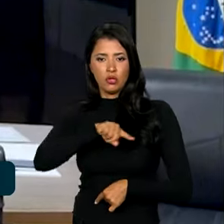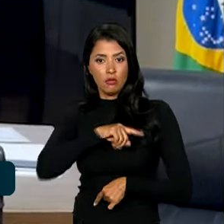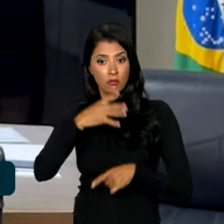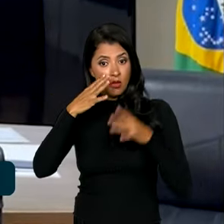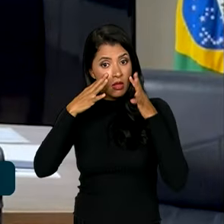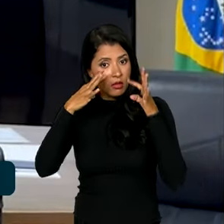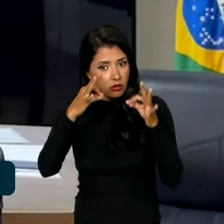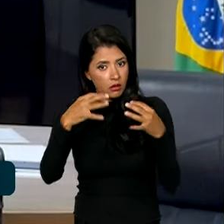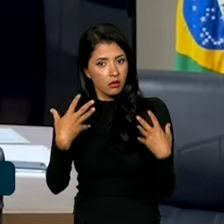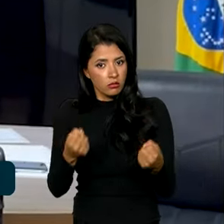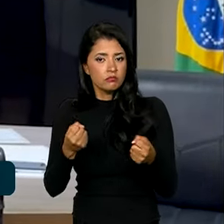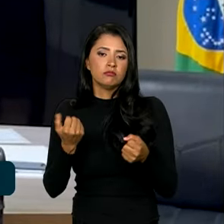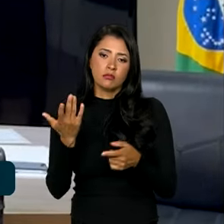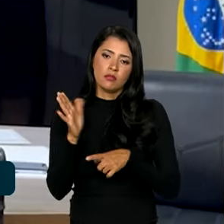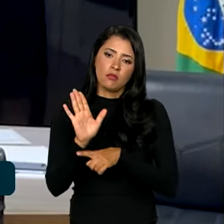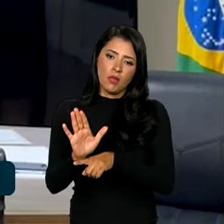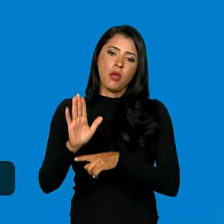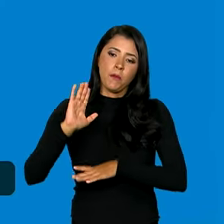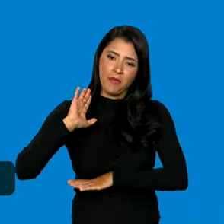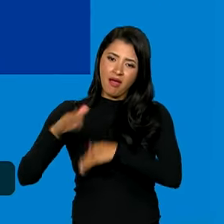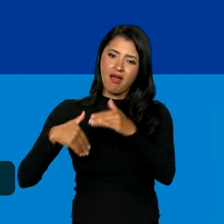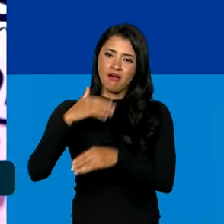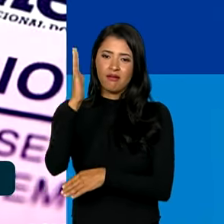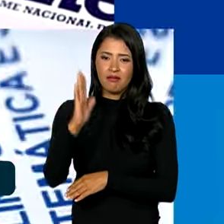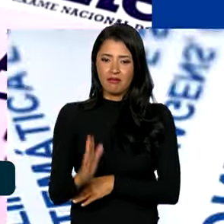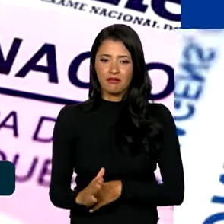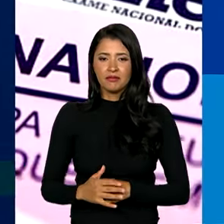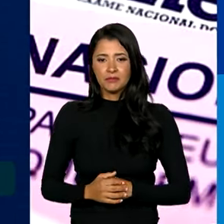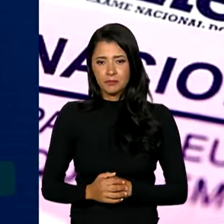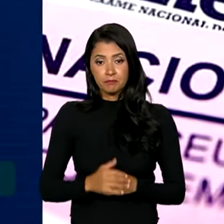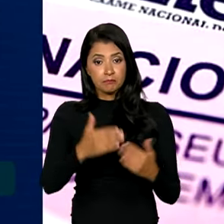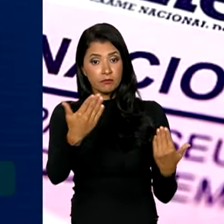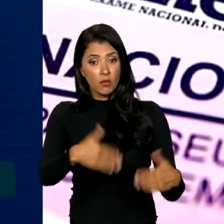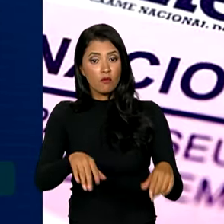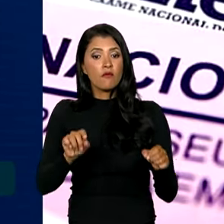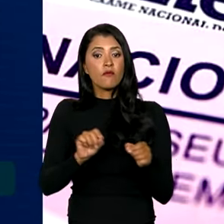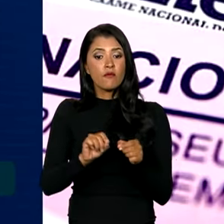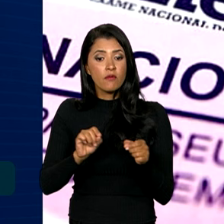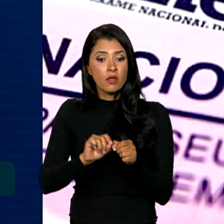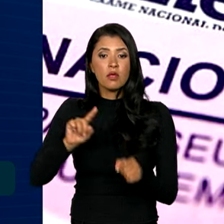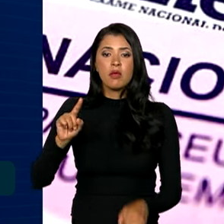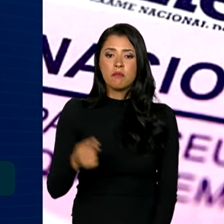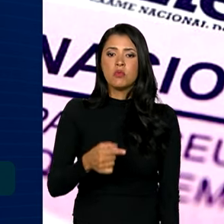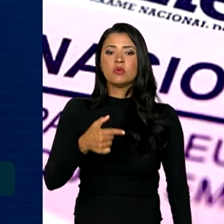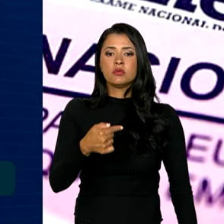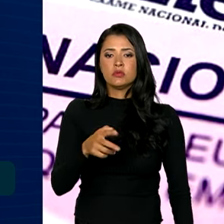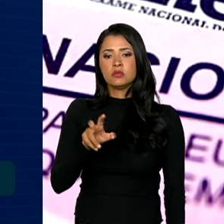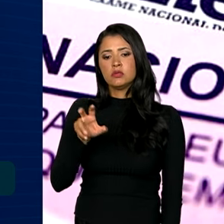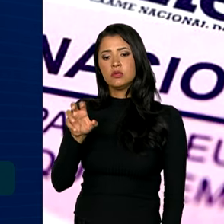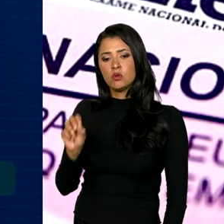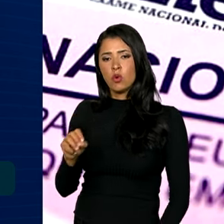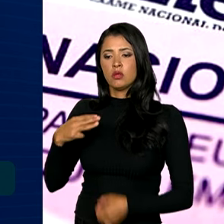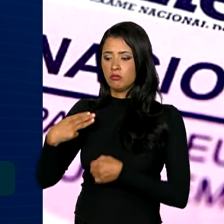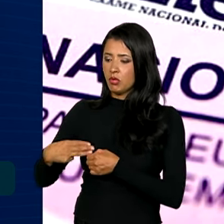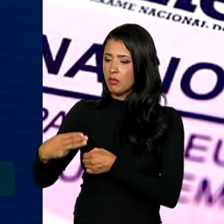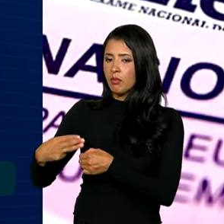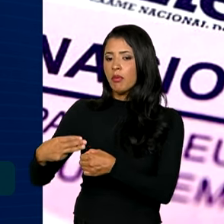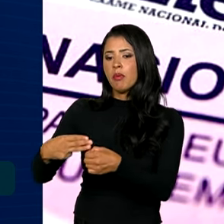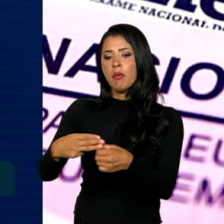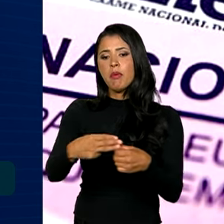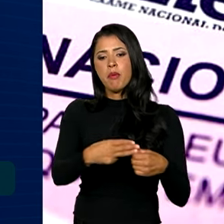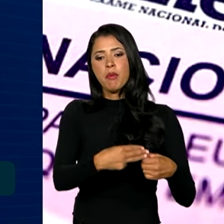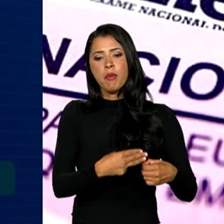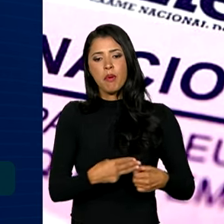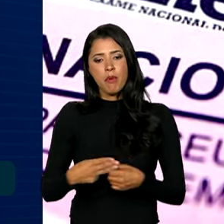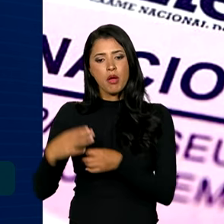atentos e contribuir para o Brasil avançar. As provas foram aplicadas em 1.750 municípios.